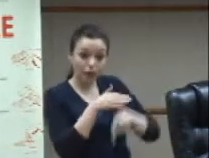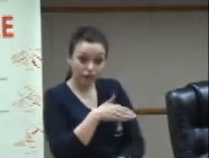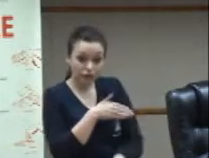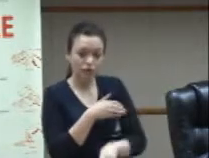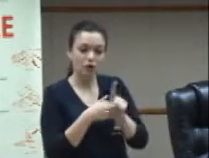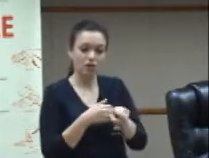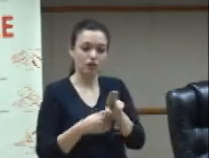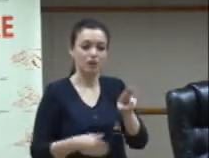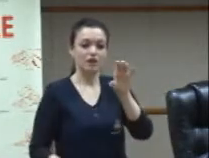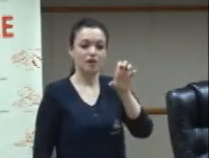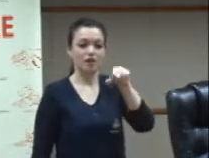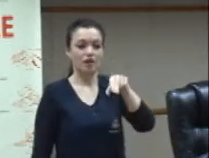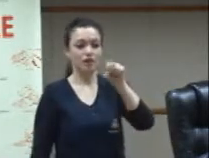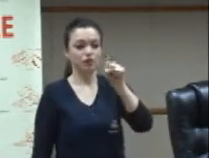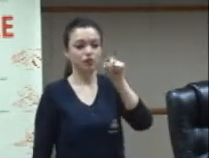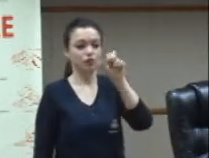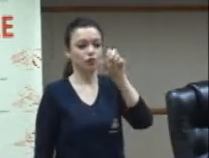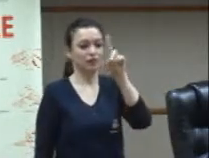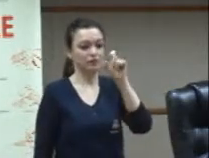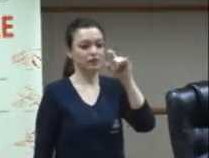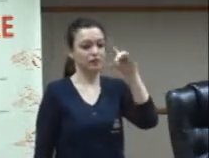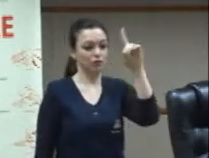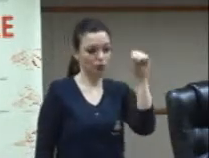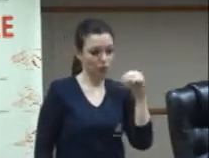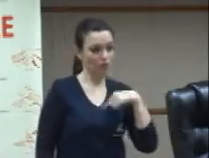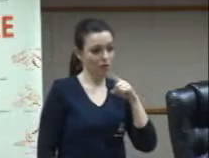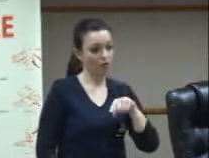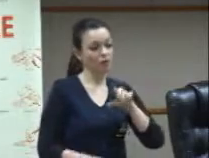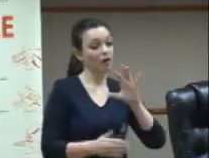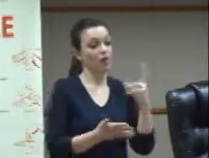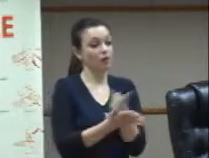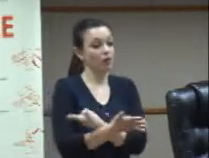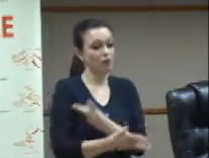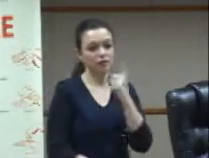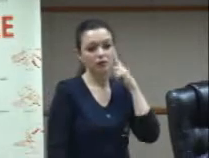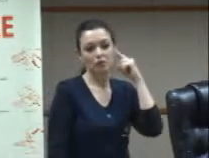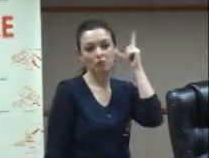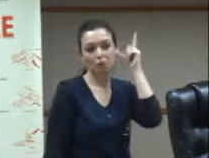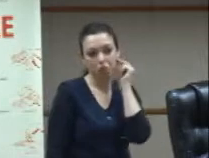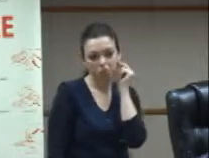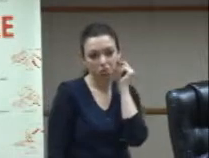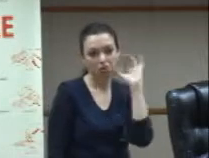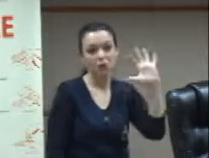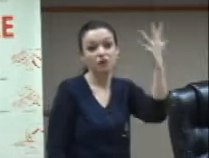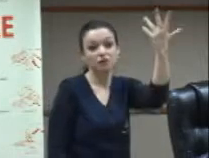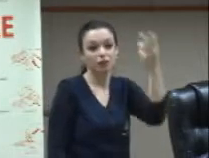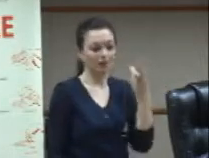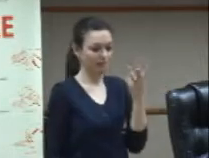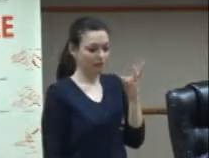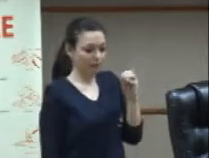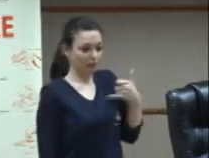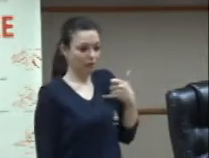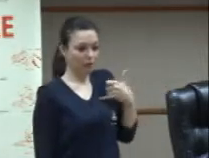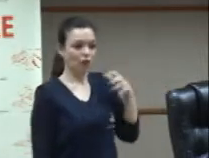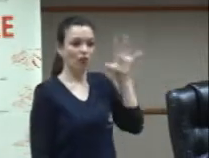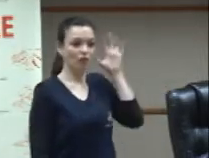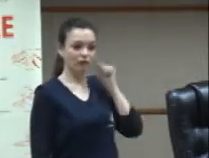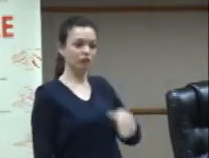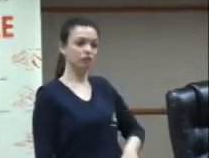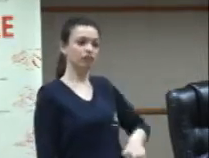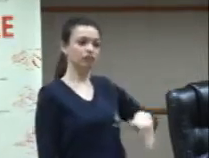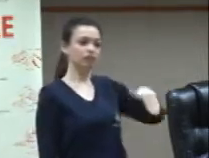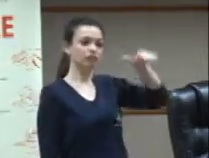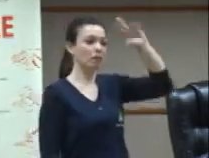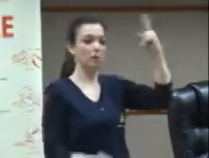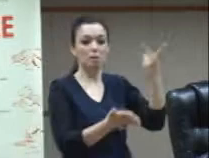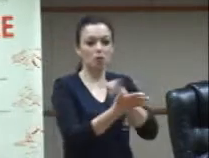ambientes acadêmicos e querem participar do processo e tem que então agora aprender a serem surdas